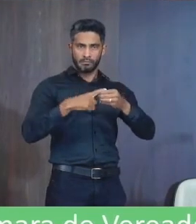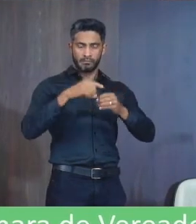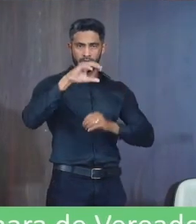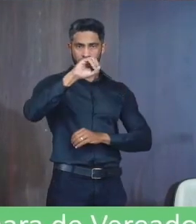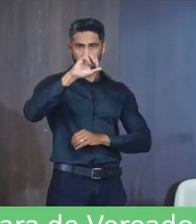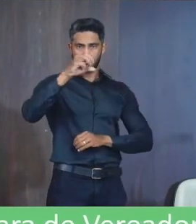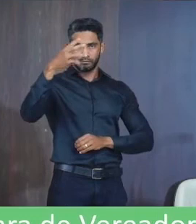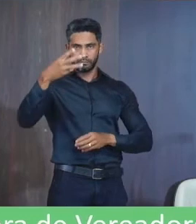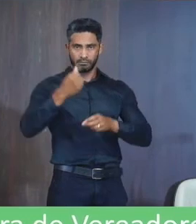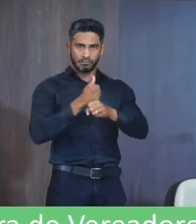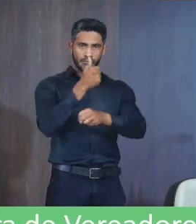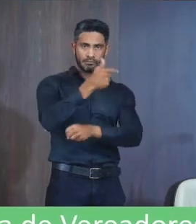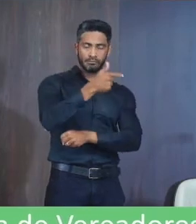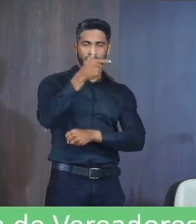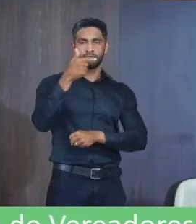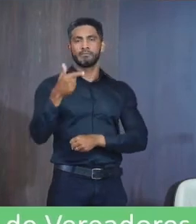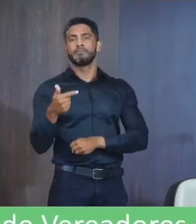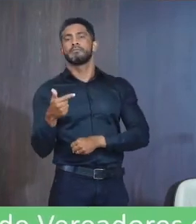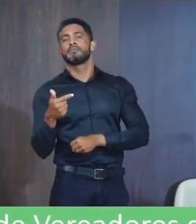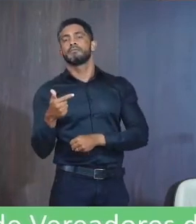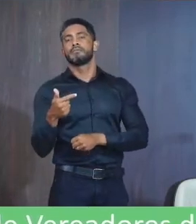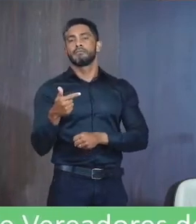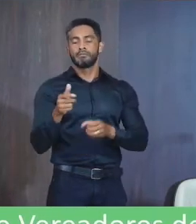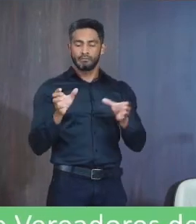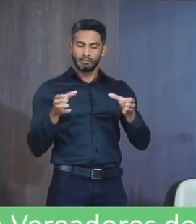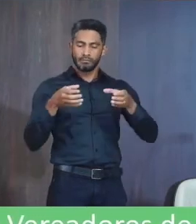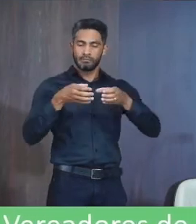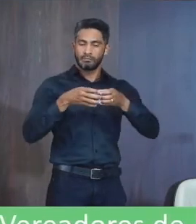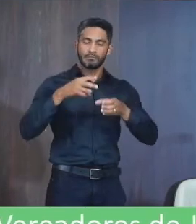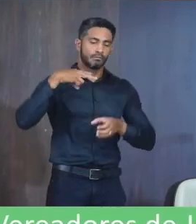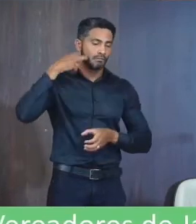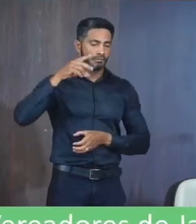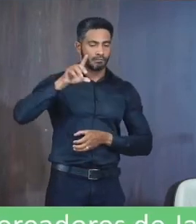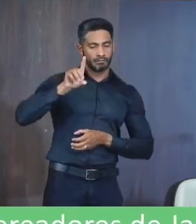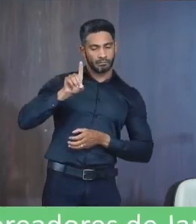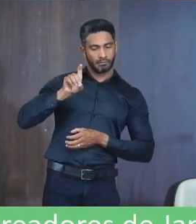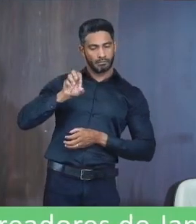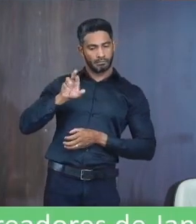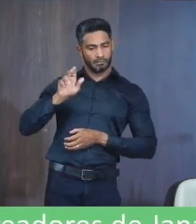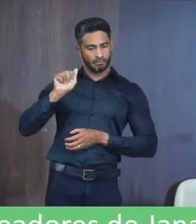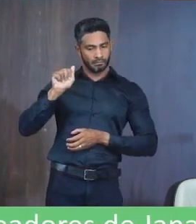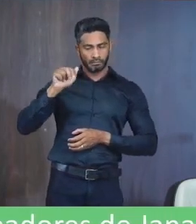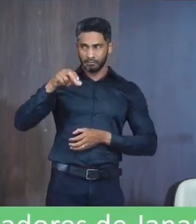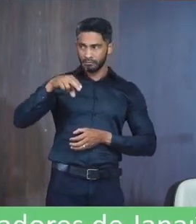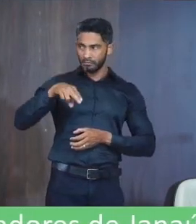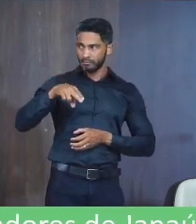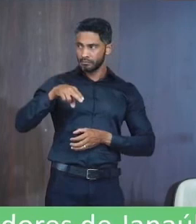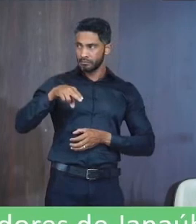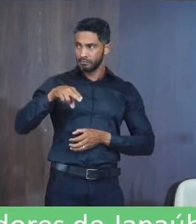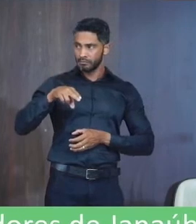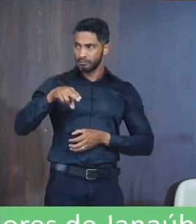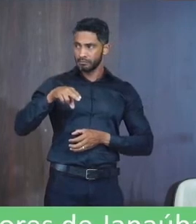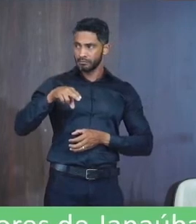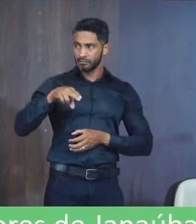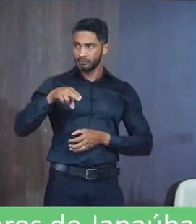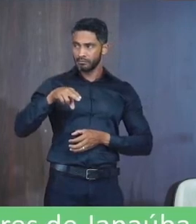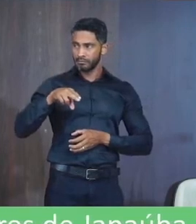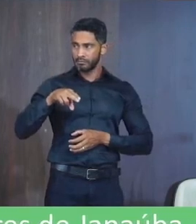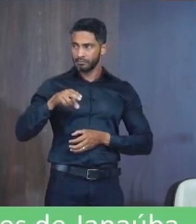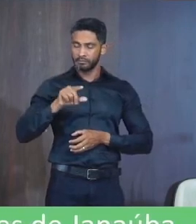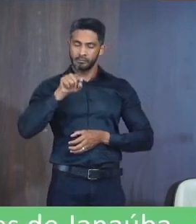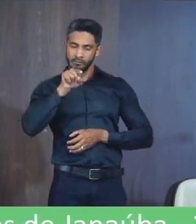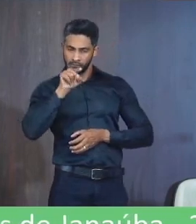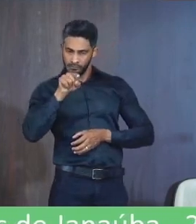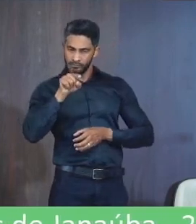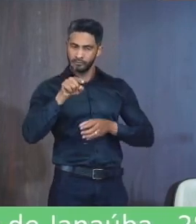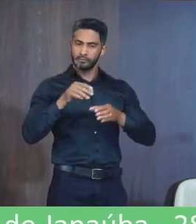003-2022 Composta pelos Vereadores Derlan Miranda dos Eis Este componente da Comissão